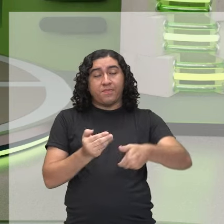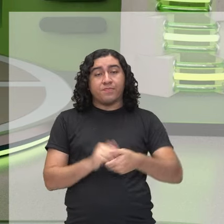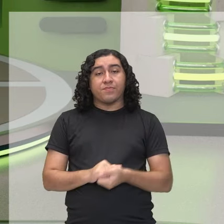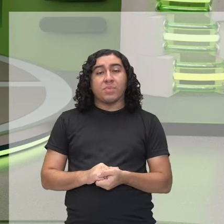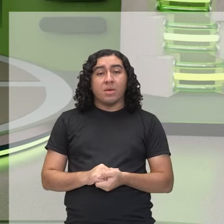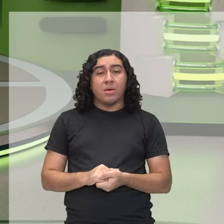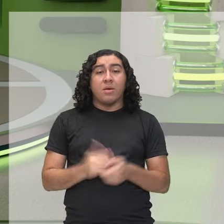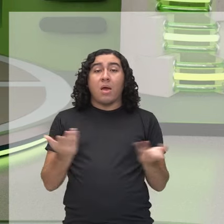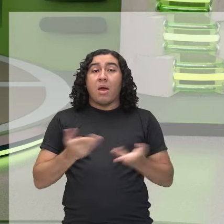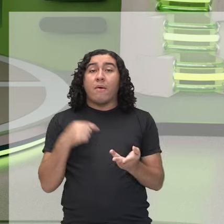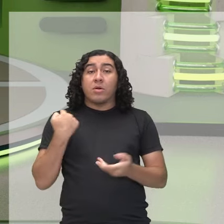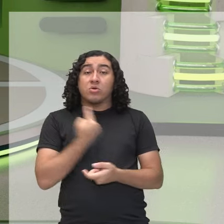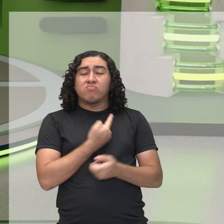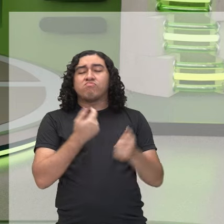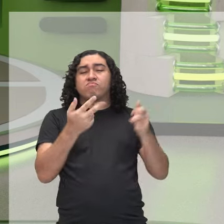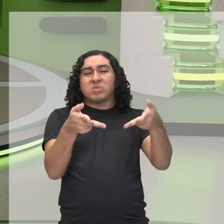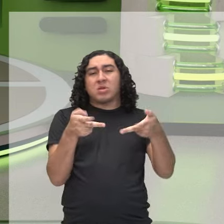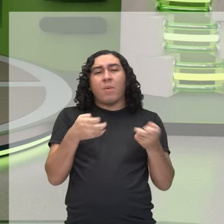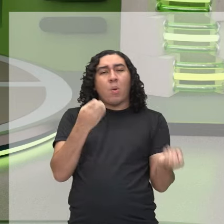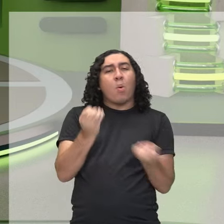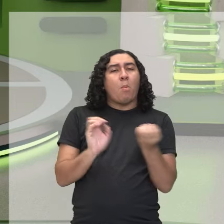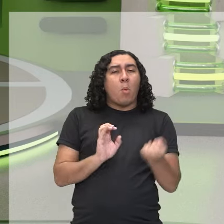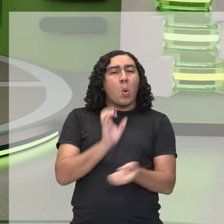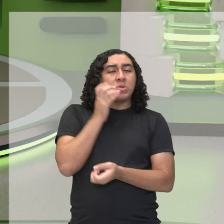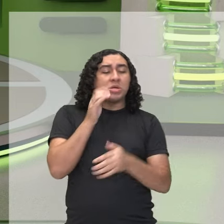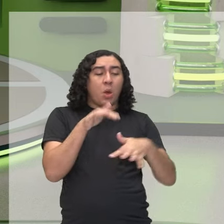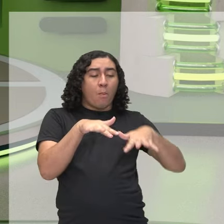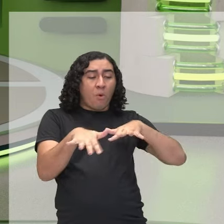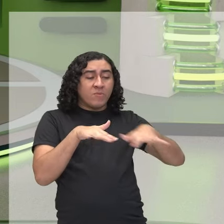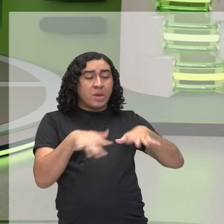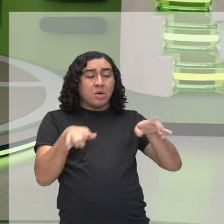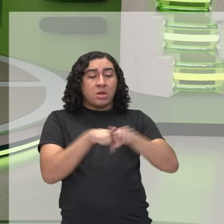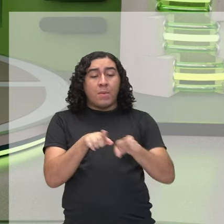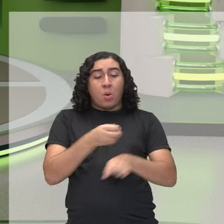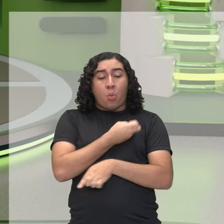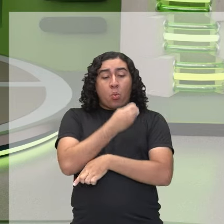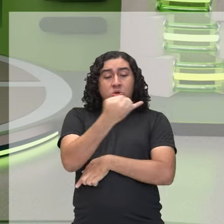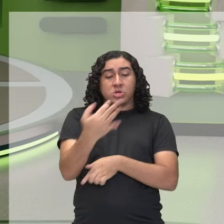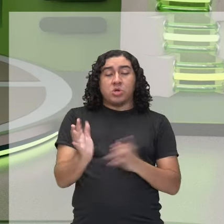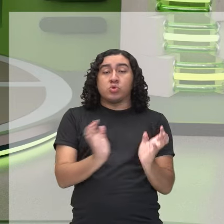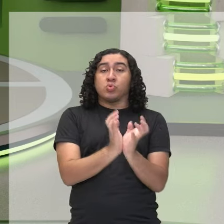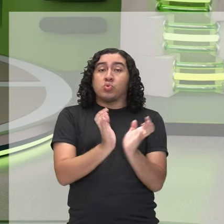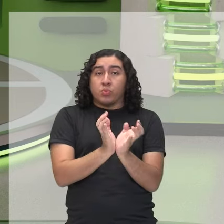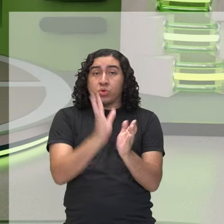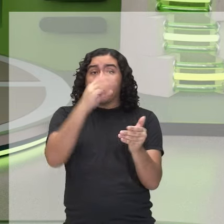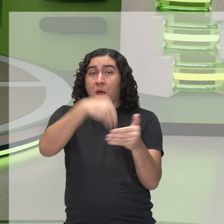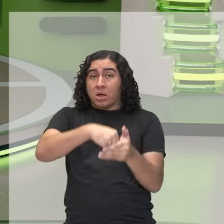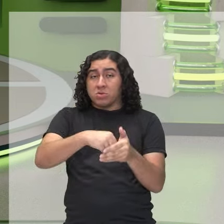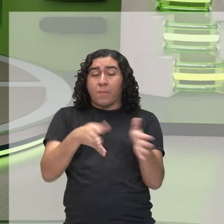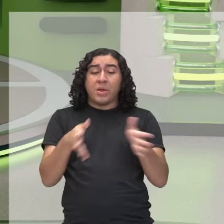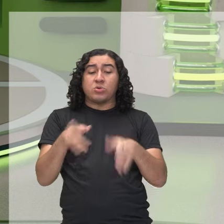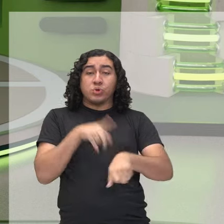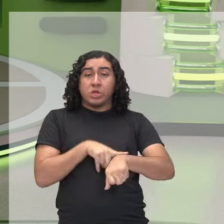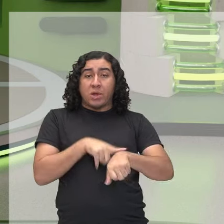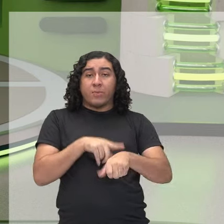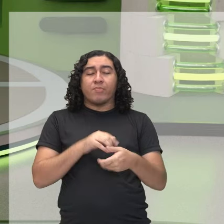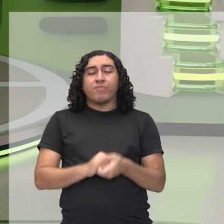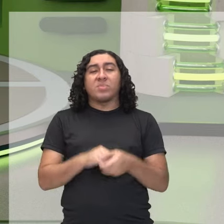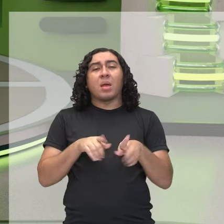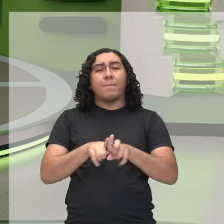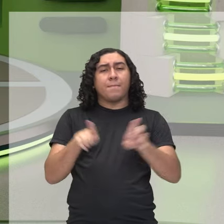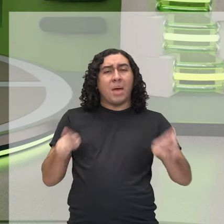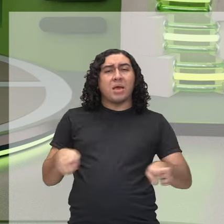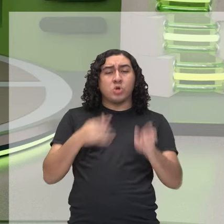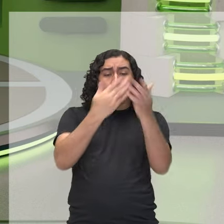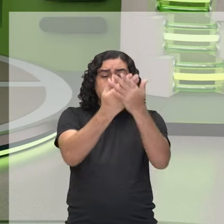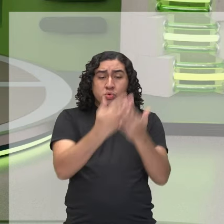como acontece essa dinâmica, esse movimento, quantidade de população no determinado tempo. Mas pra fazer esse estudo,